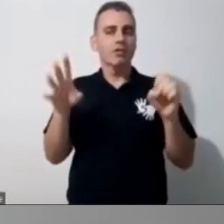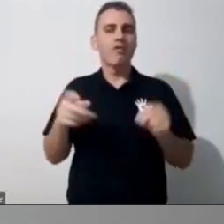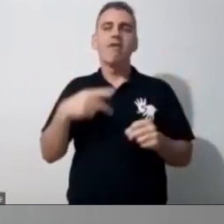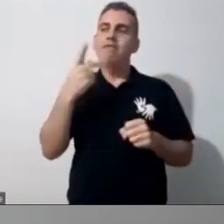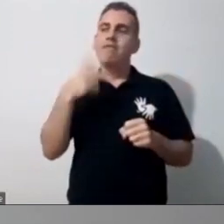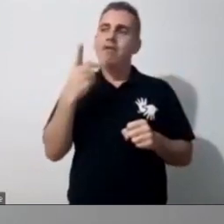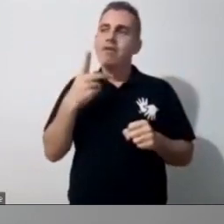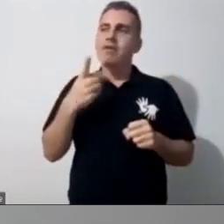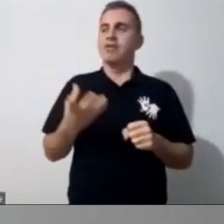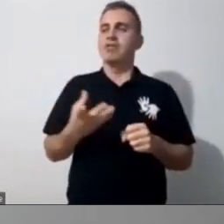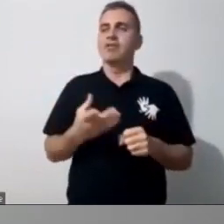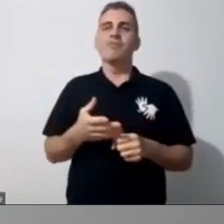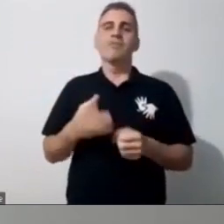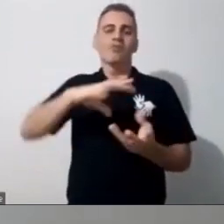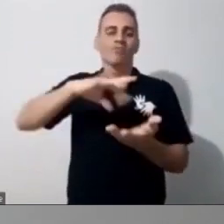coração,